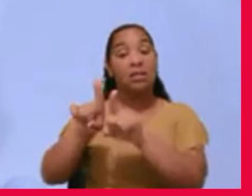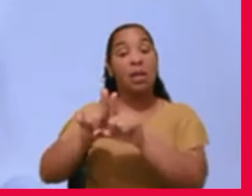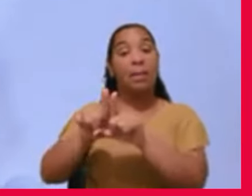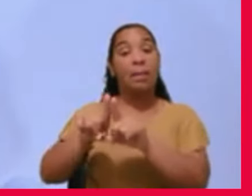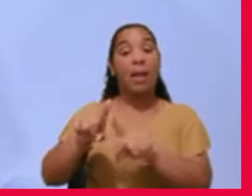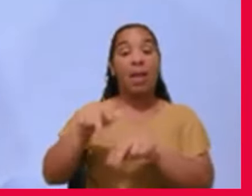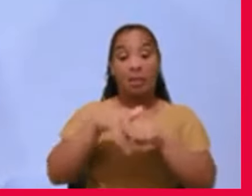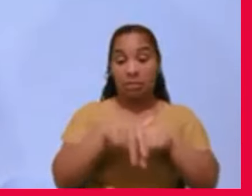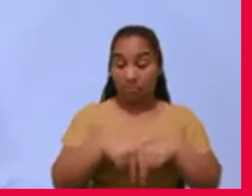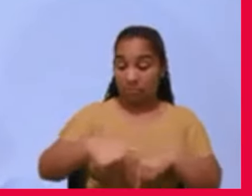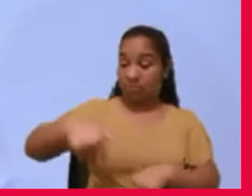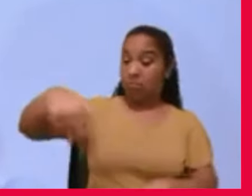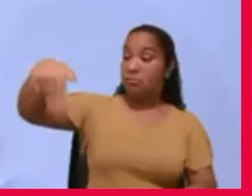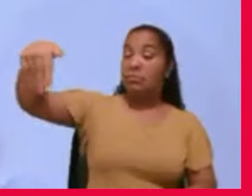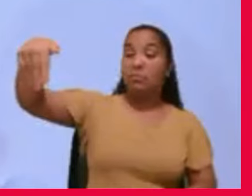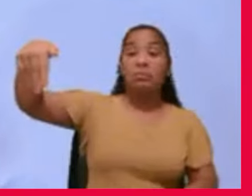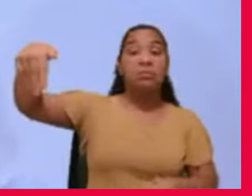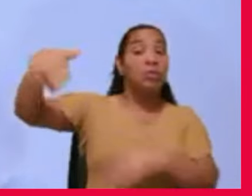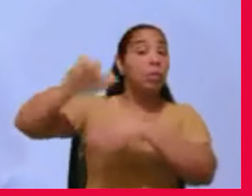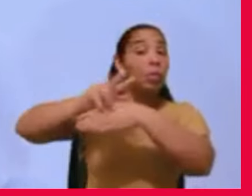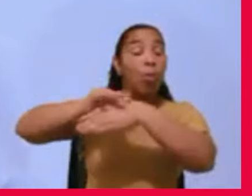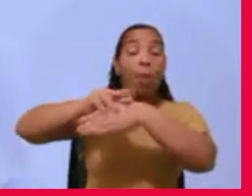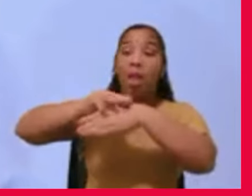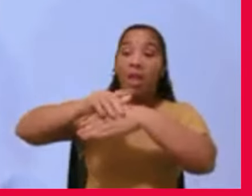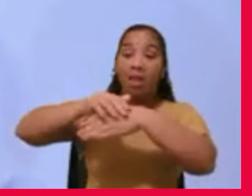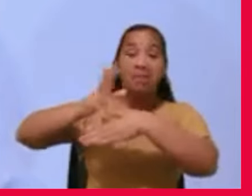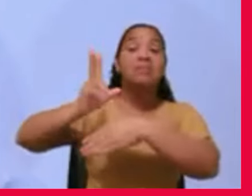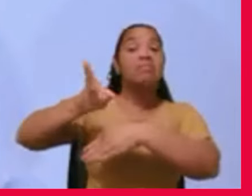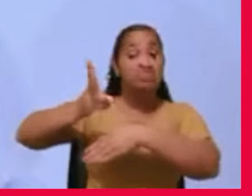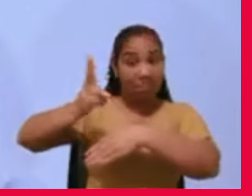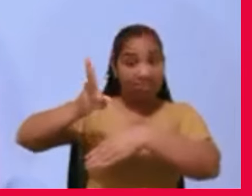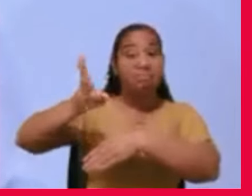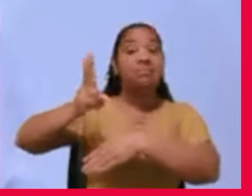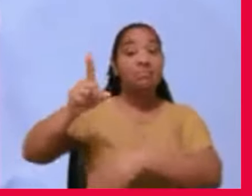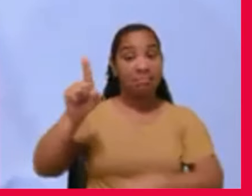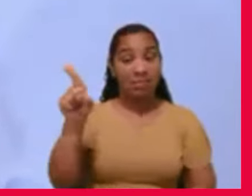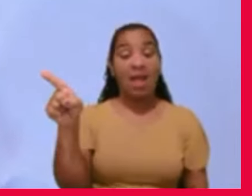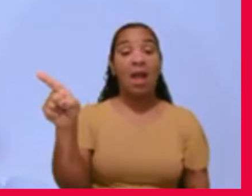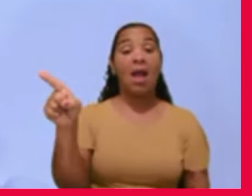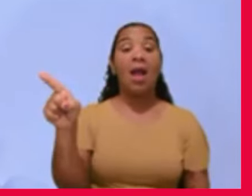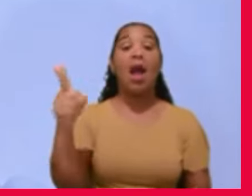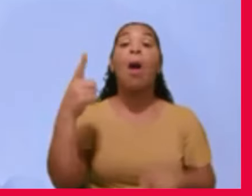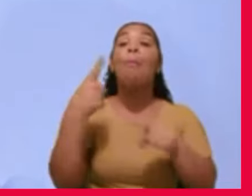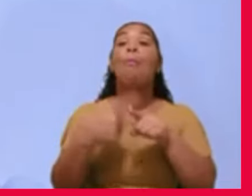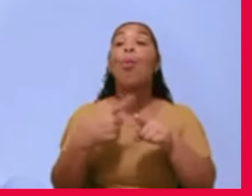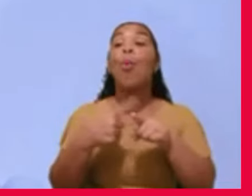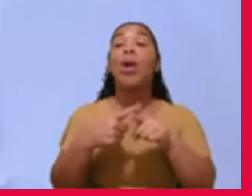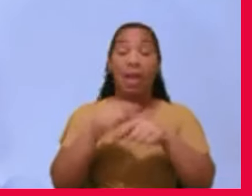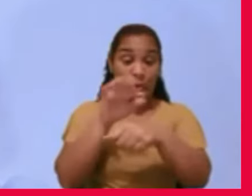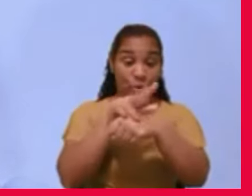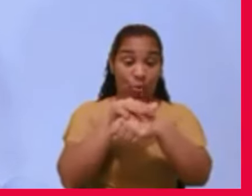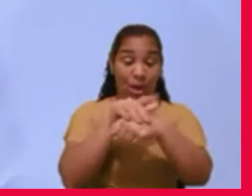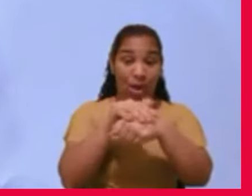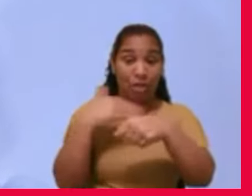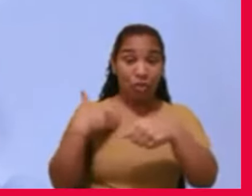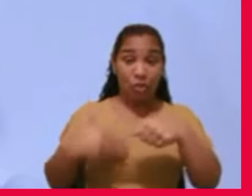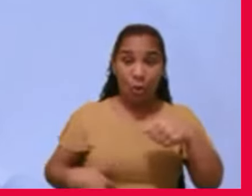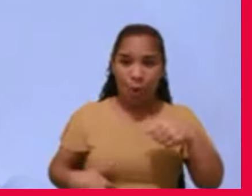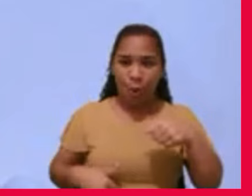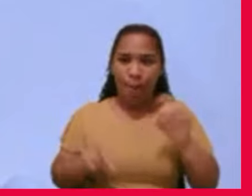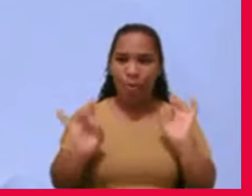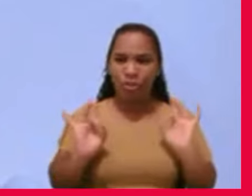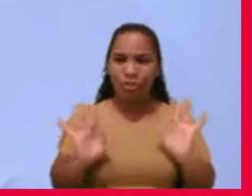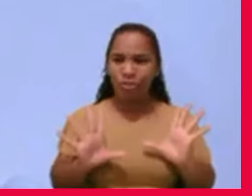mesmo distúrbio, porque é o espírito o doente. É o espírito de